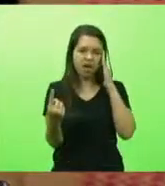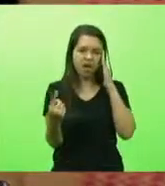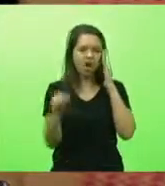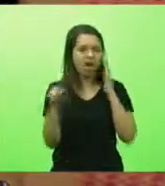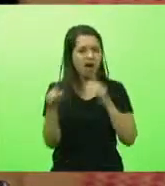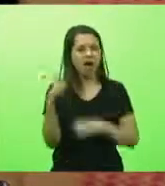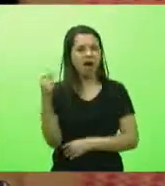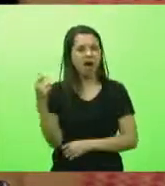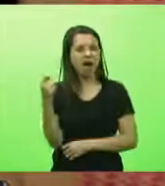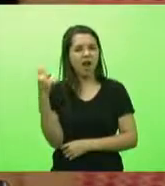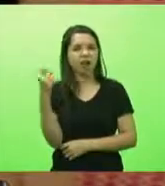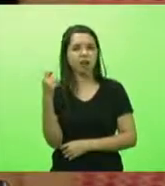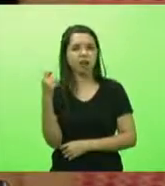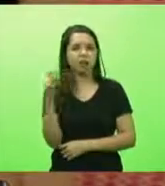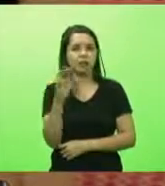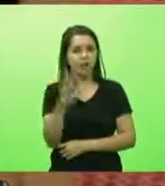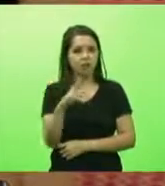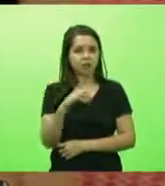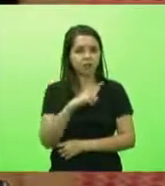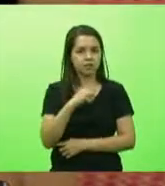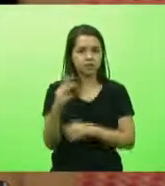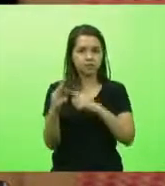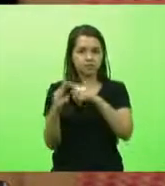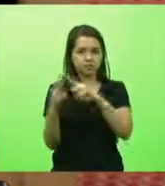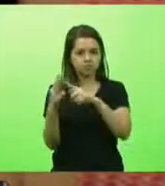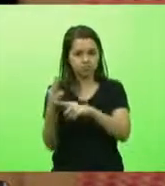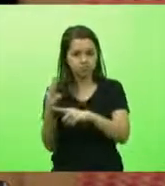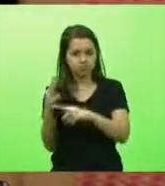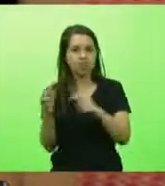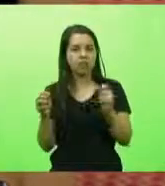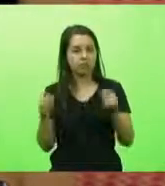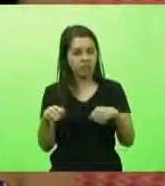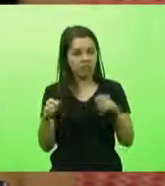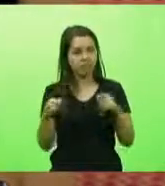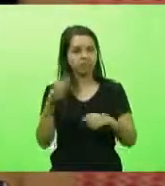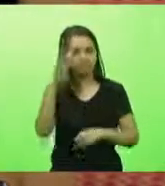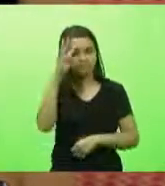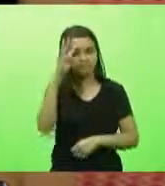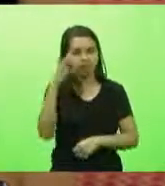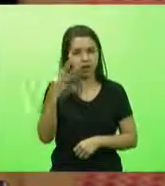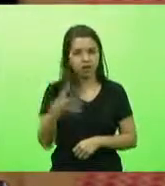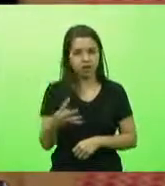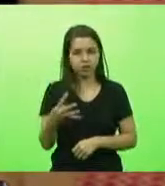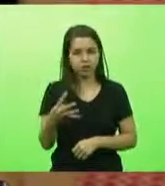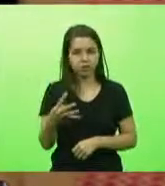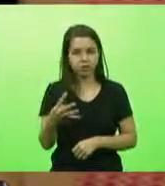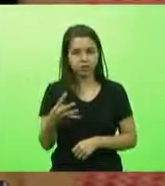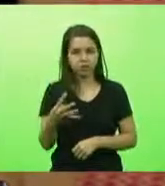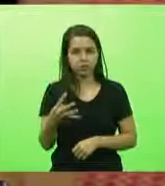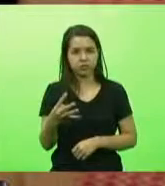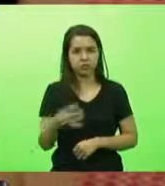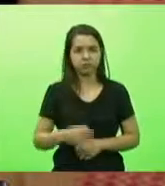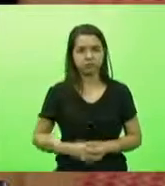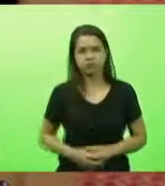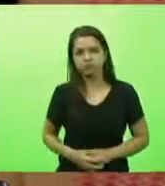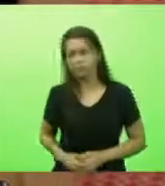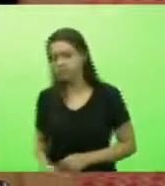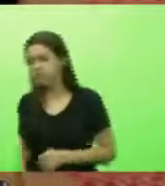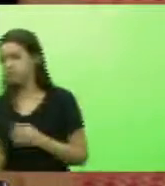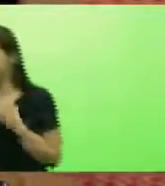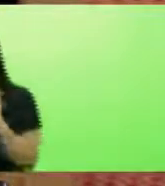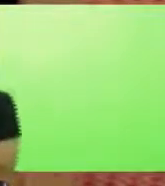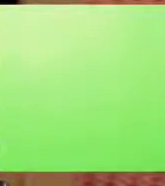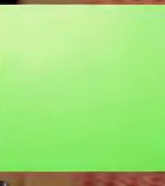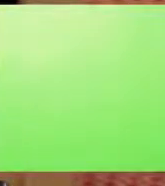mas tinha três casos que nós poderíamos resolver e ele, eu vim com ele para levar no secretário da